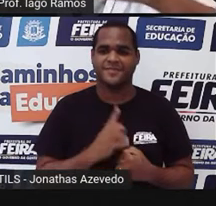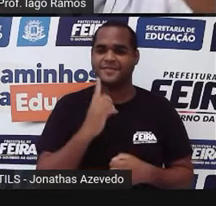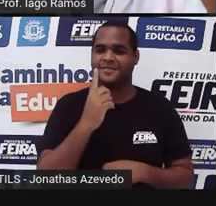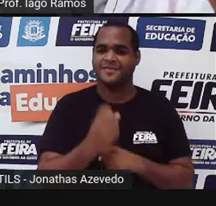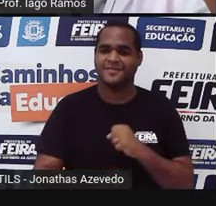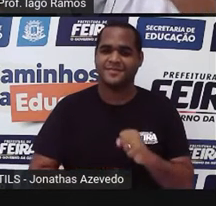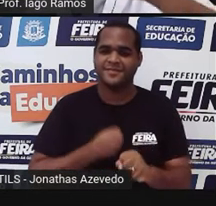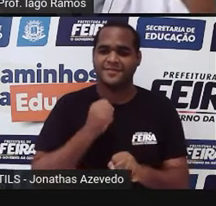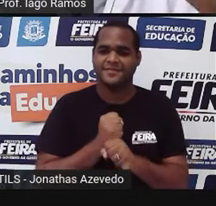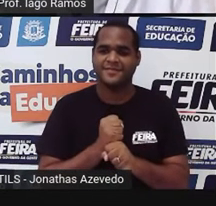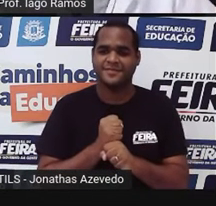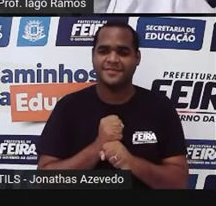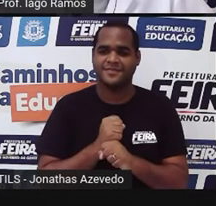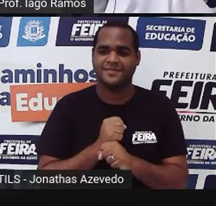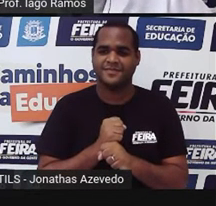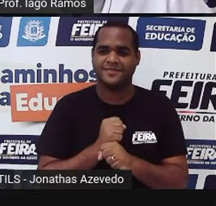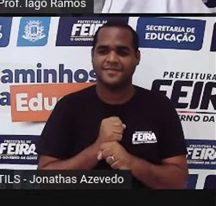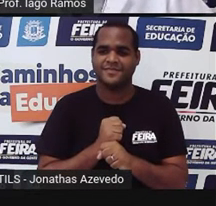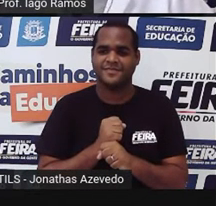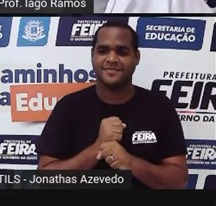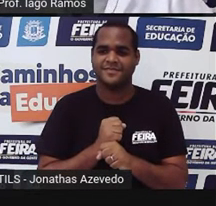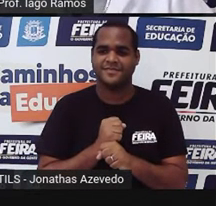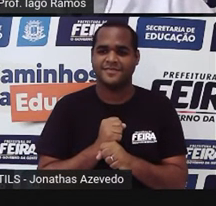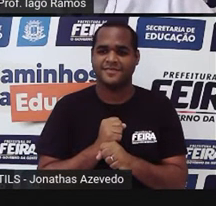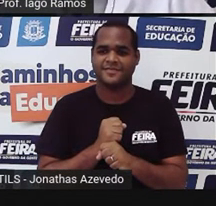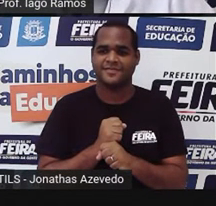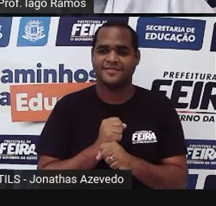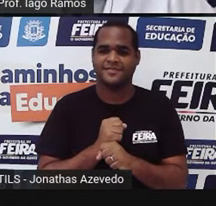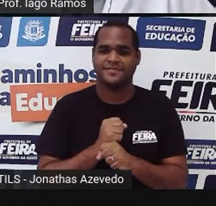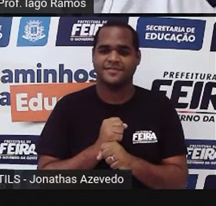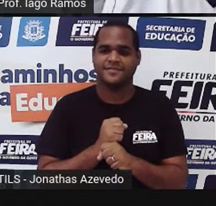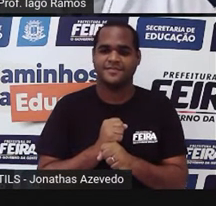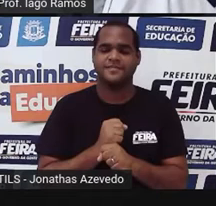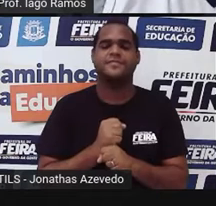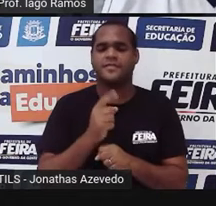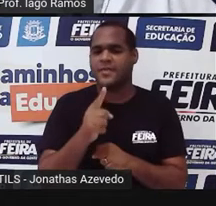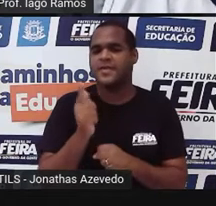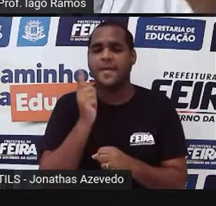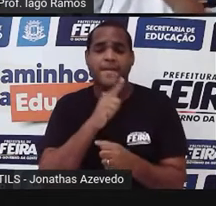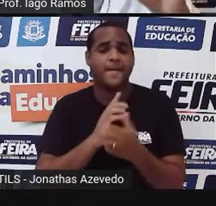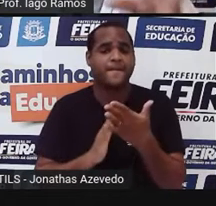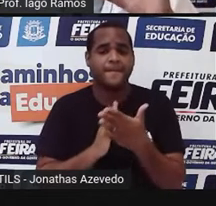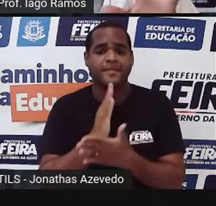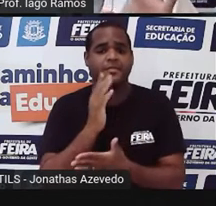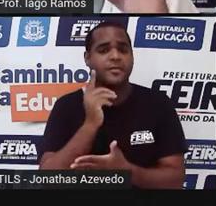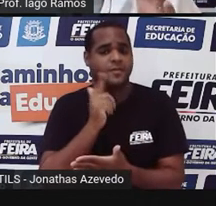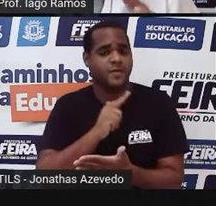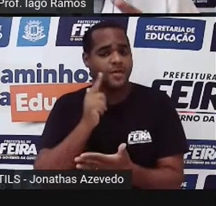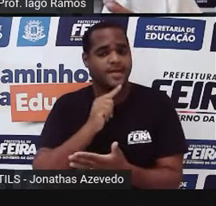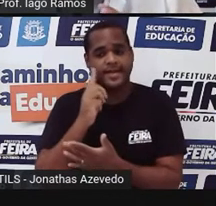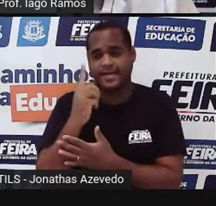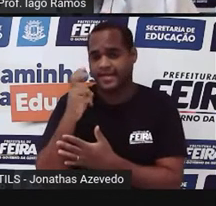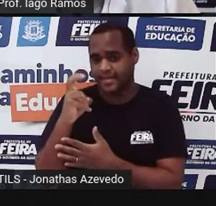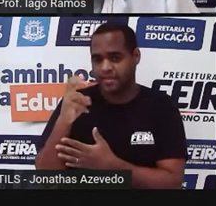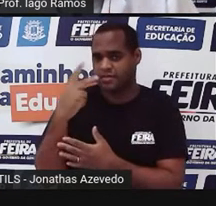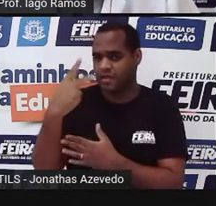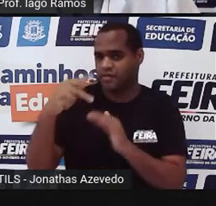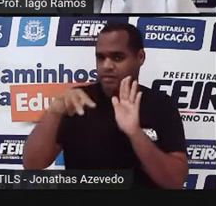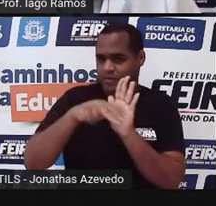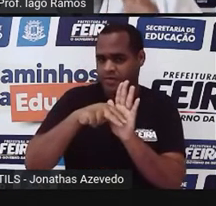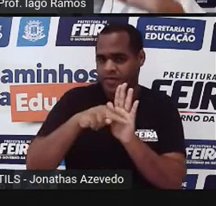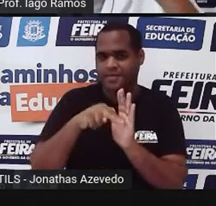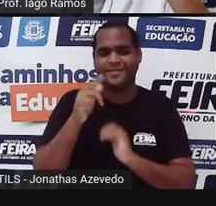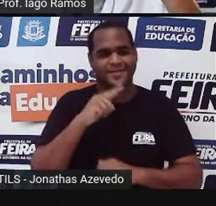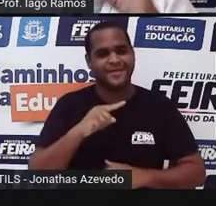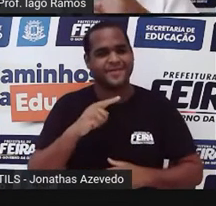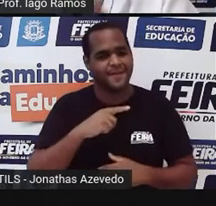você só vai ser aprovado se você tiver, no mínimo, um total de 15 na sua nota. Tá bom?